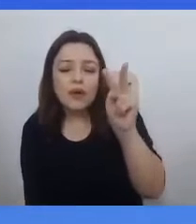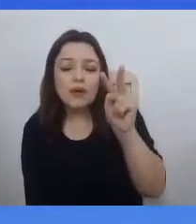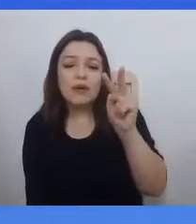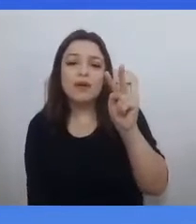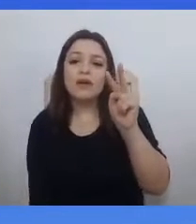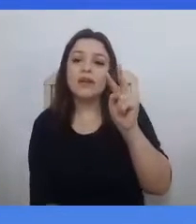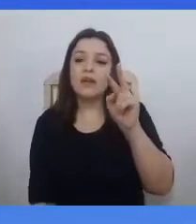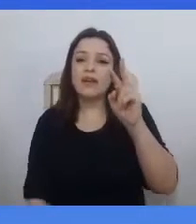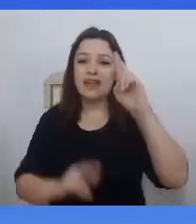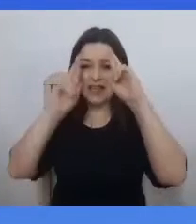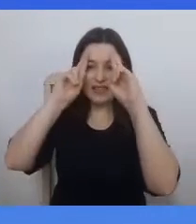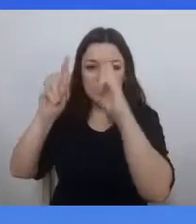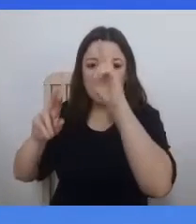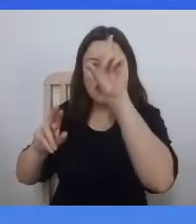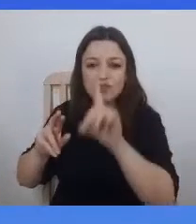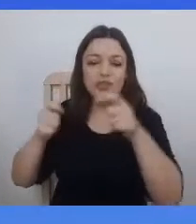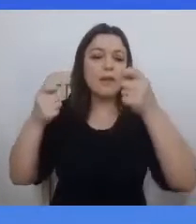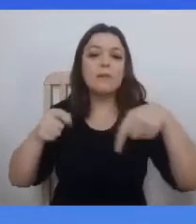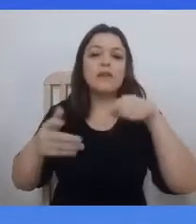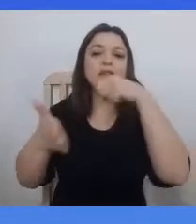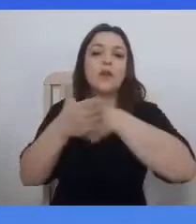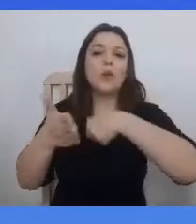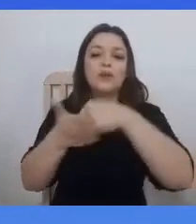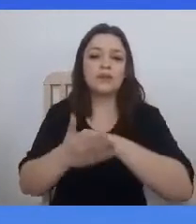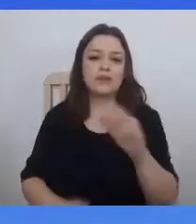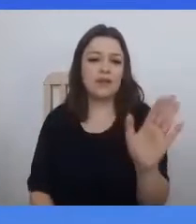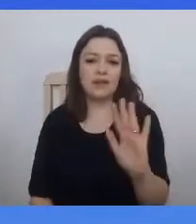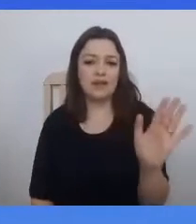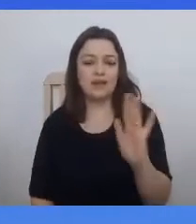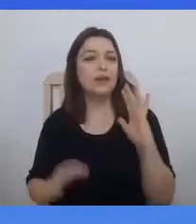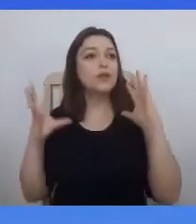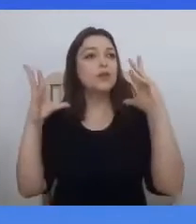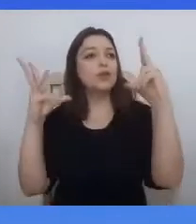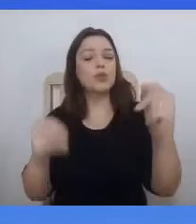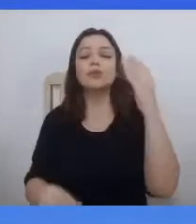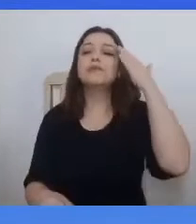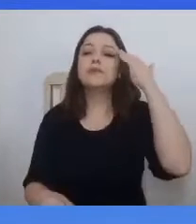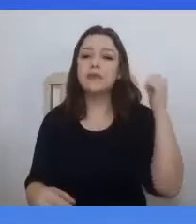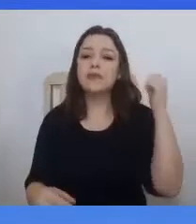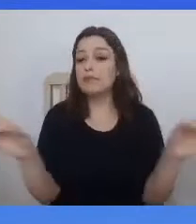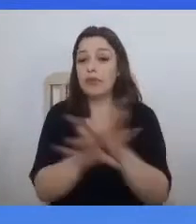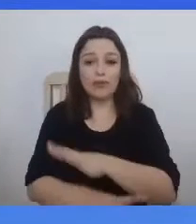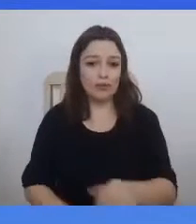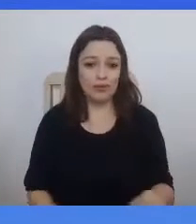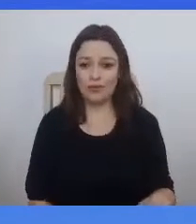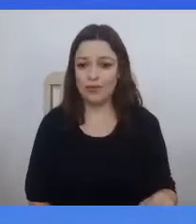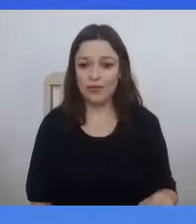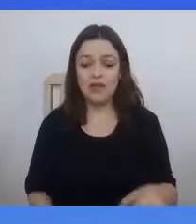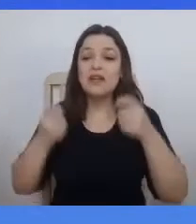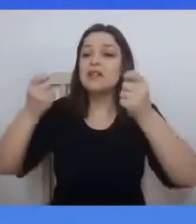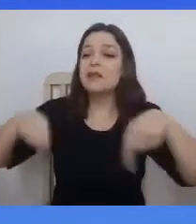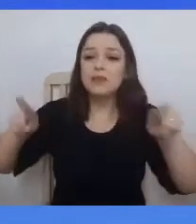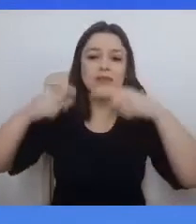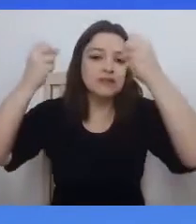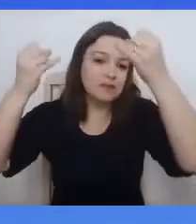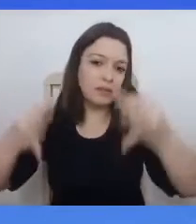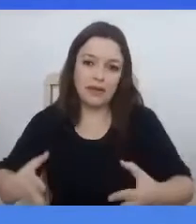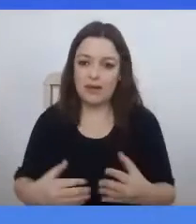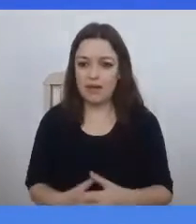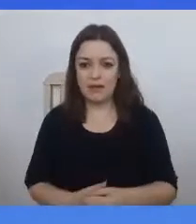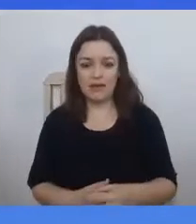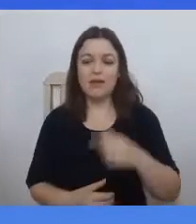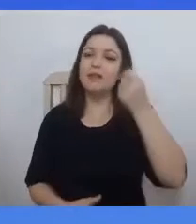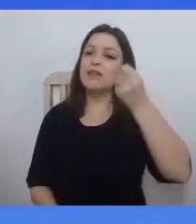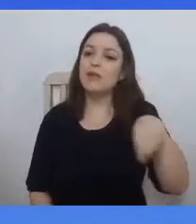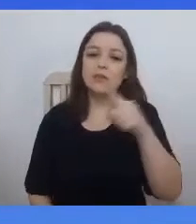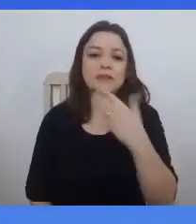possamos jamais pensar, conceber sequer um cenário onde a violação de direitos e de garantias